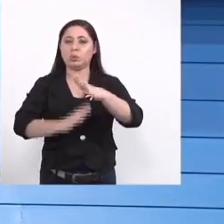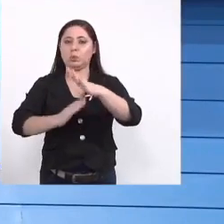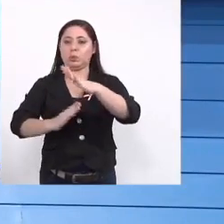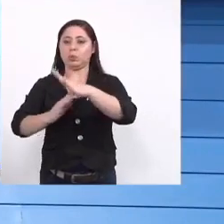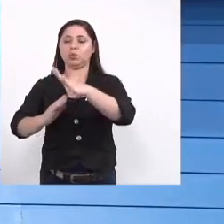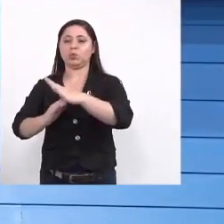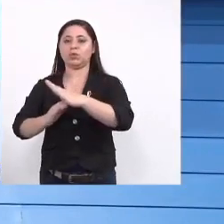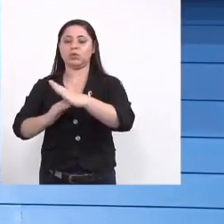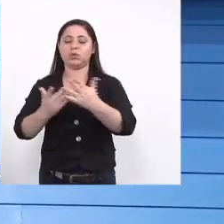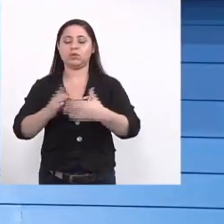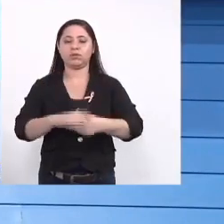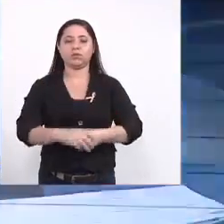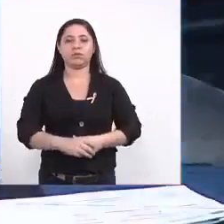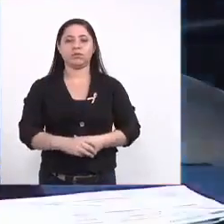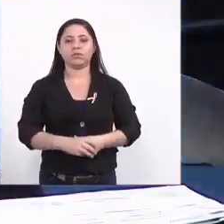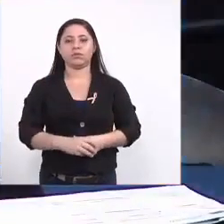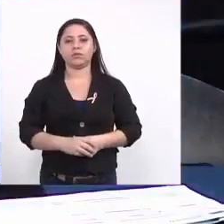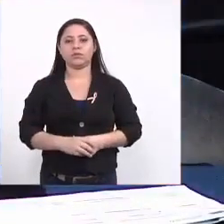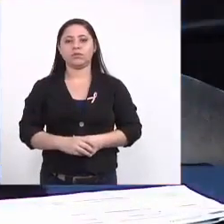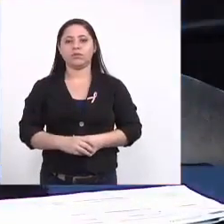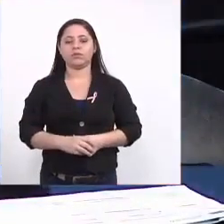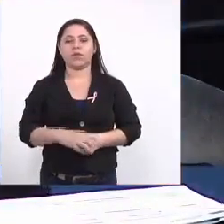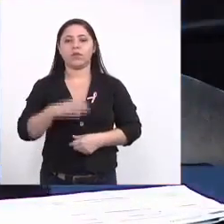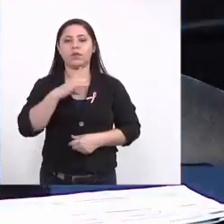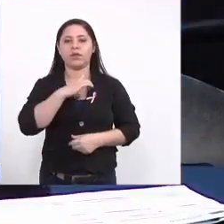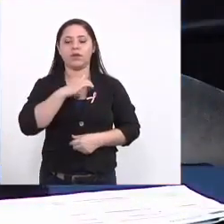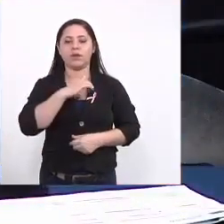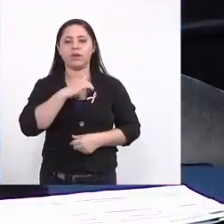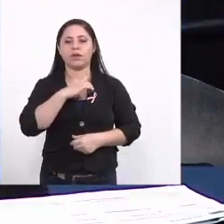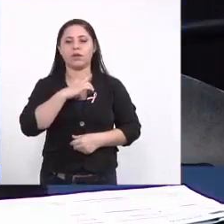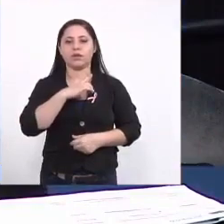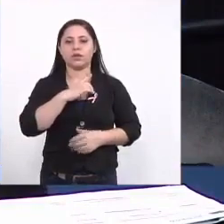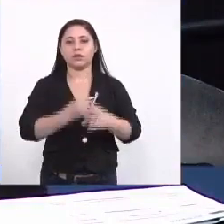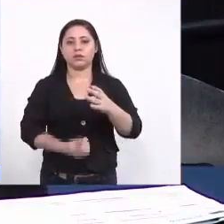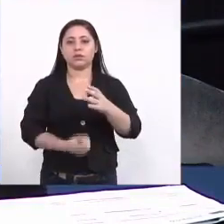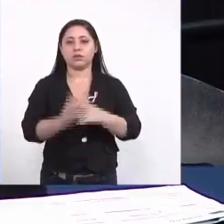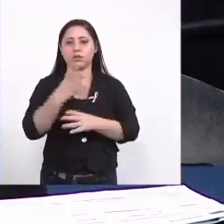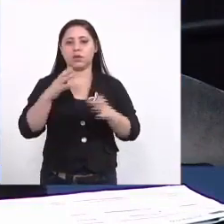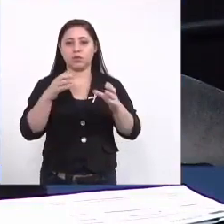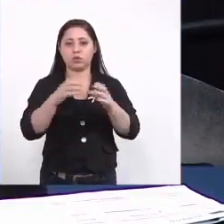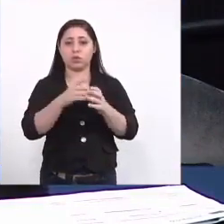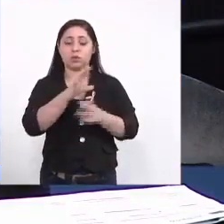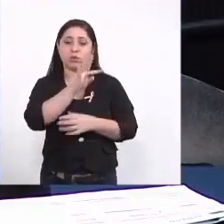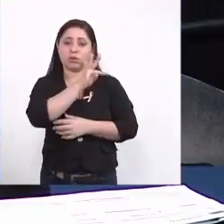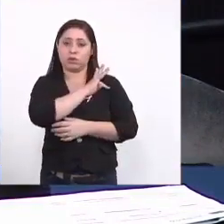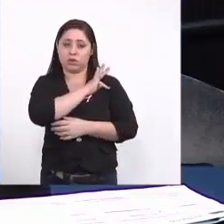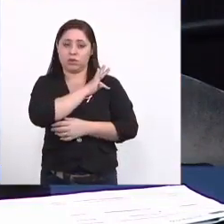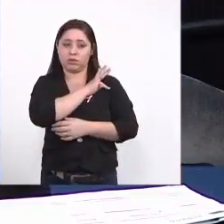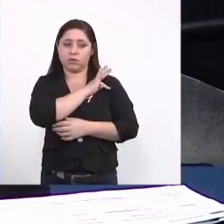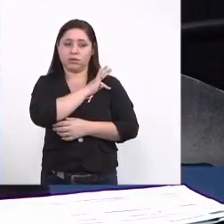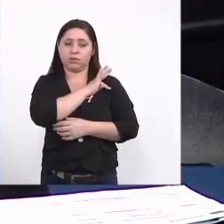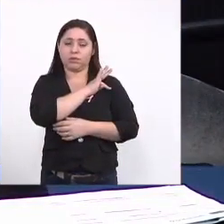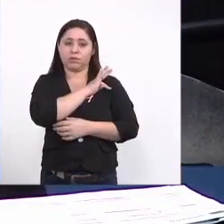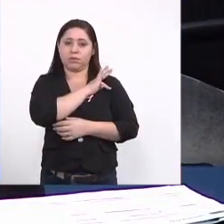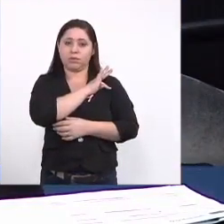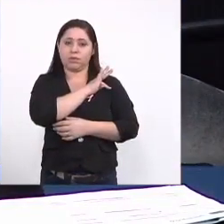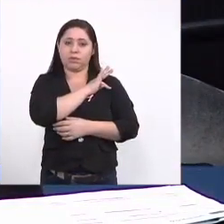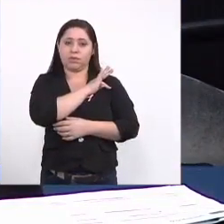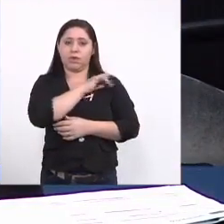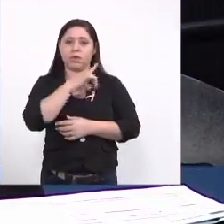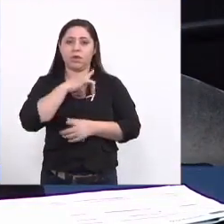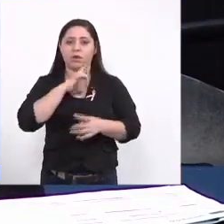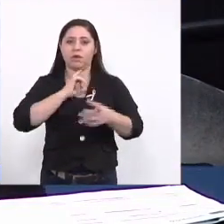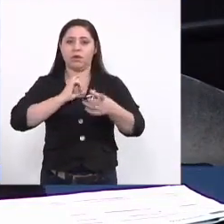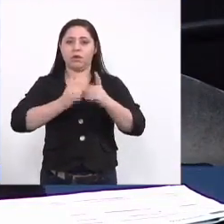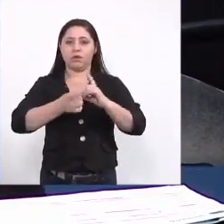nós tivemos então foi criado um grupo técnico né houve a